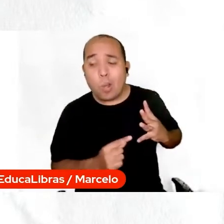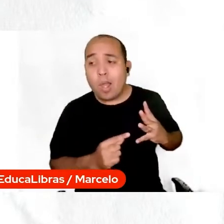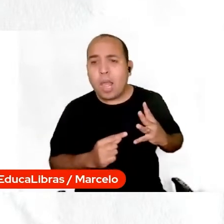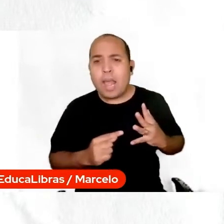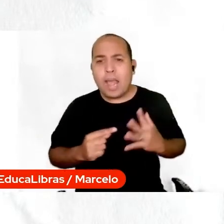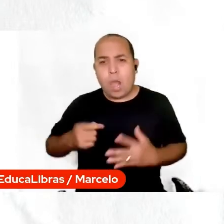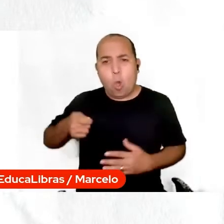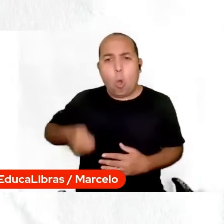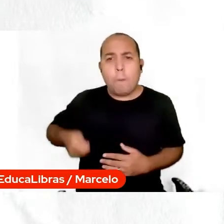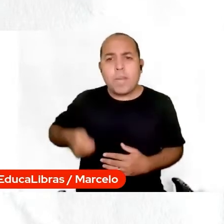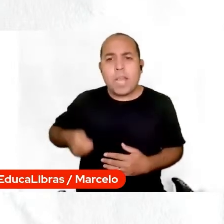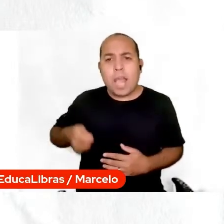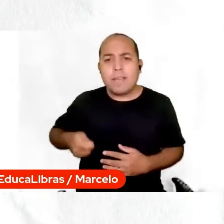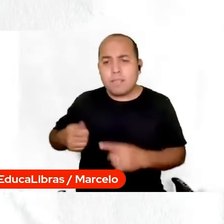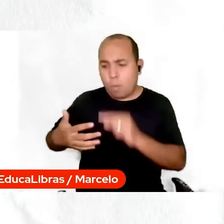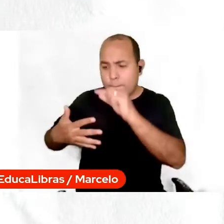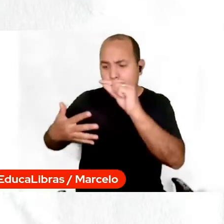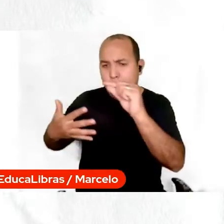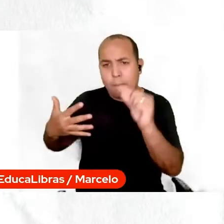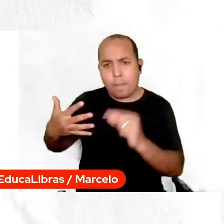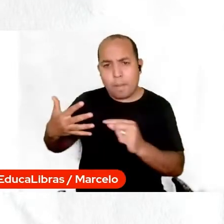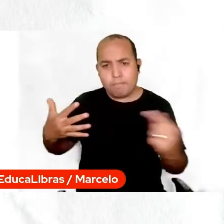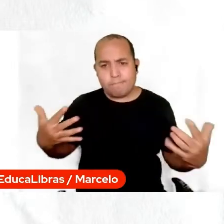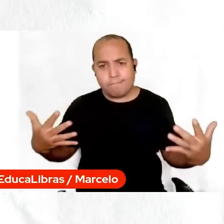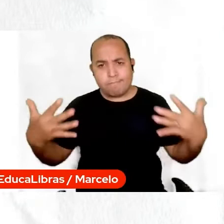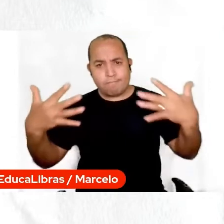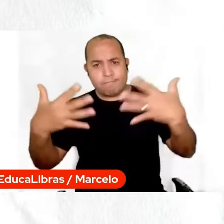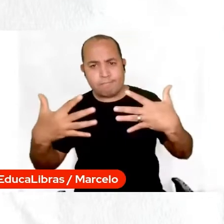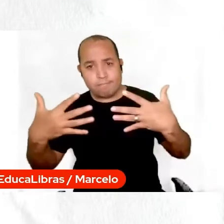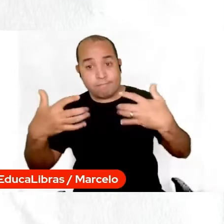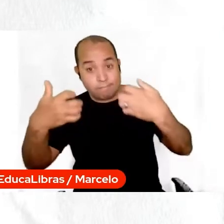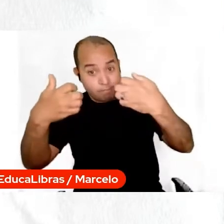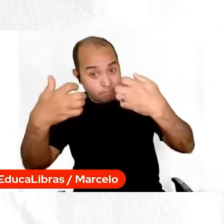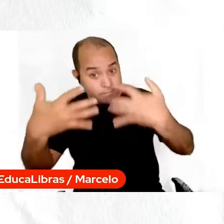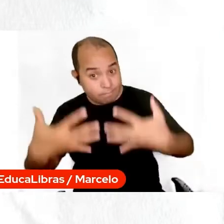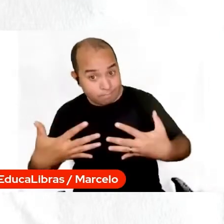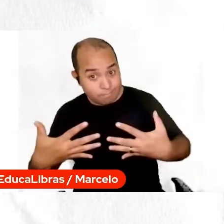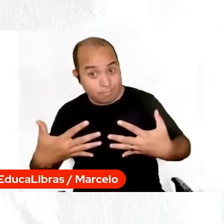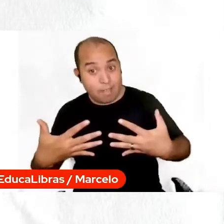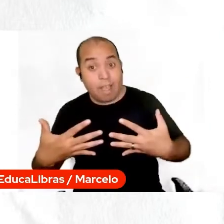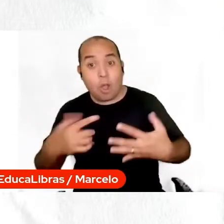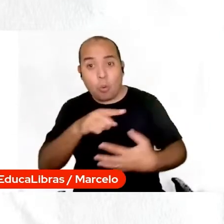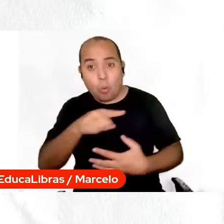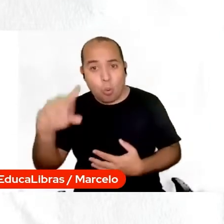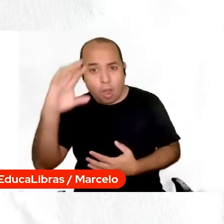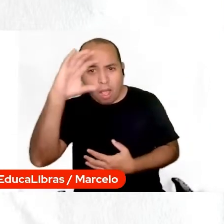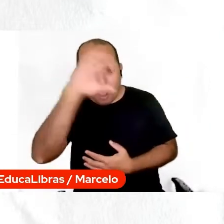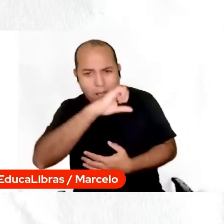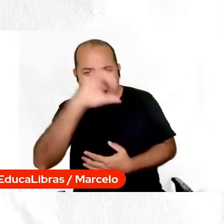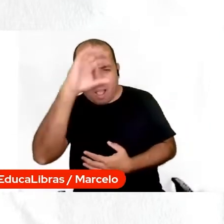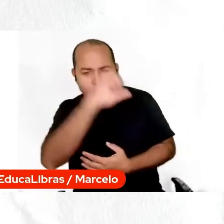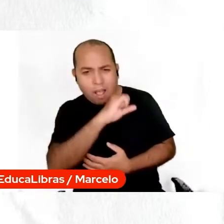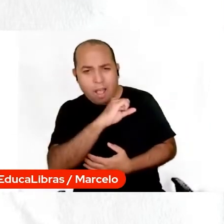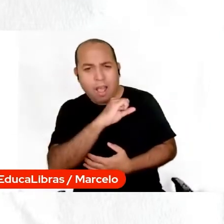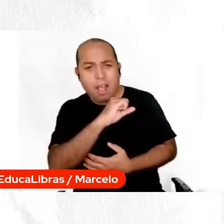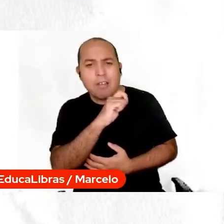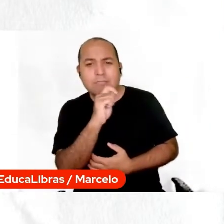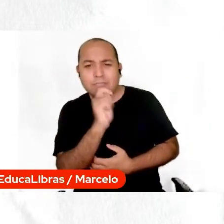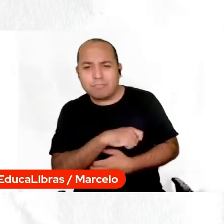é uma forma da gente garantir esse debate, é uma forma da gente fazer esses